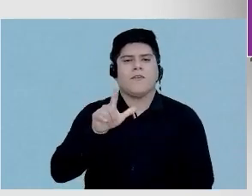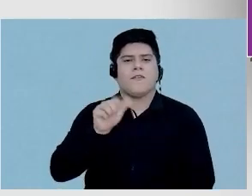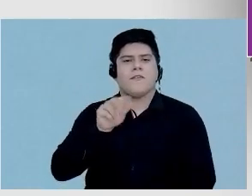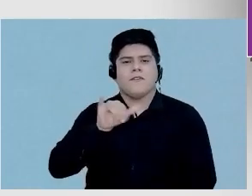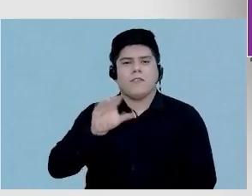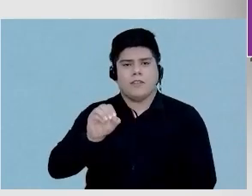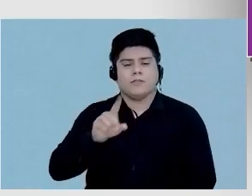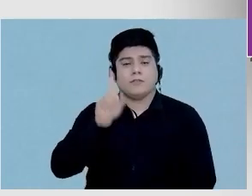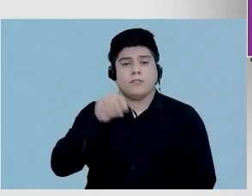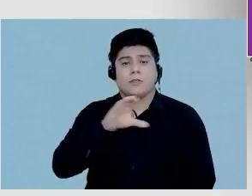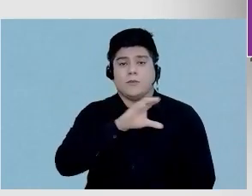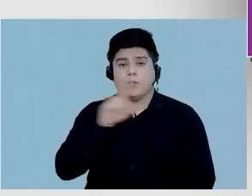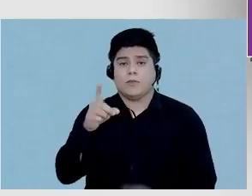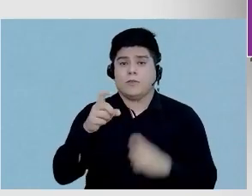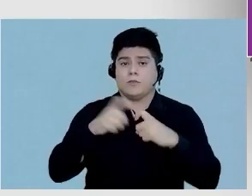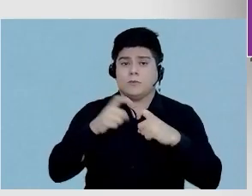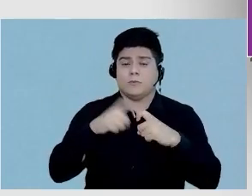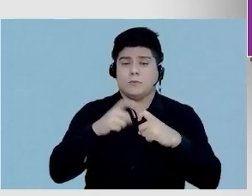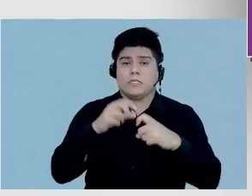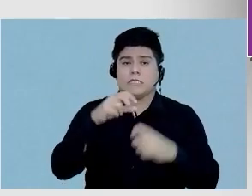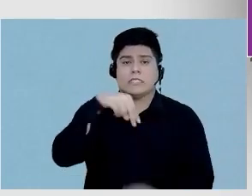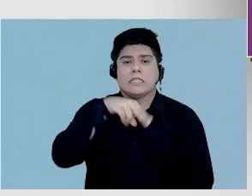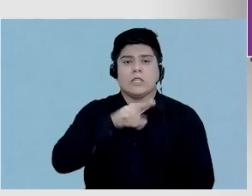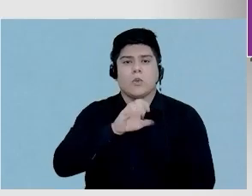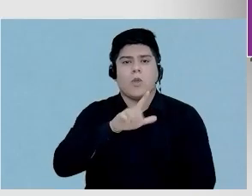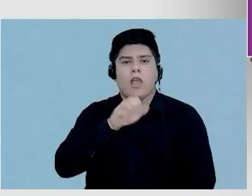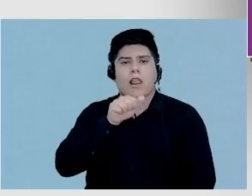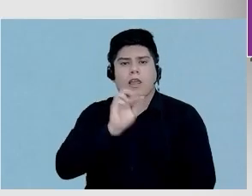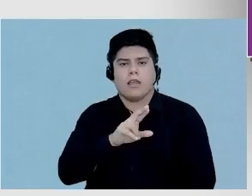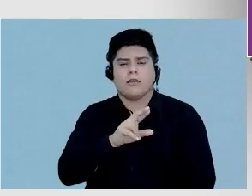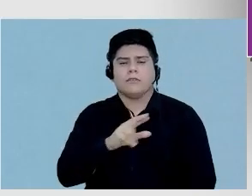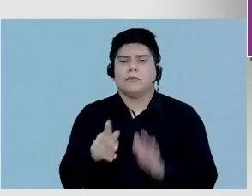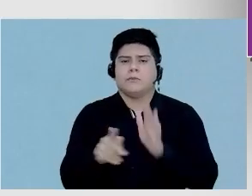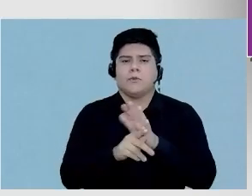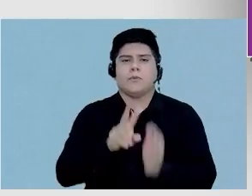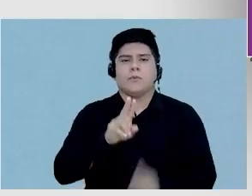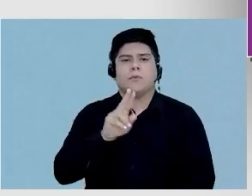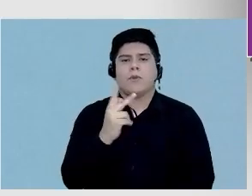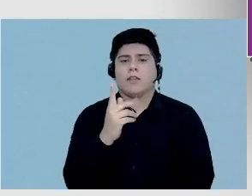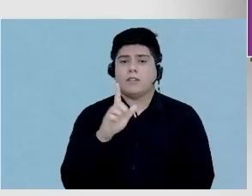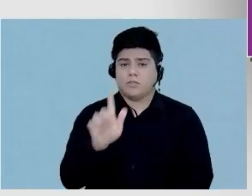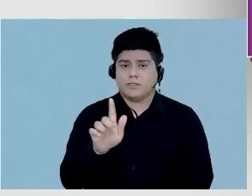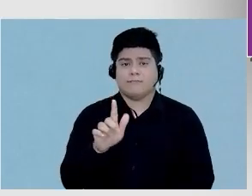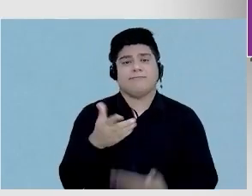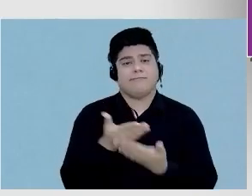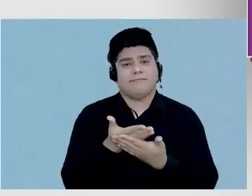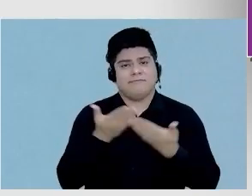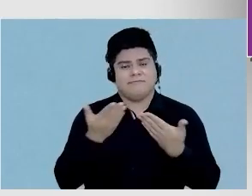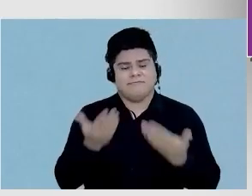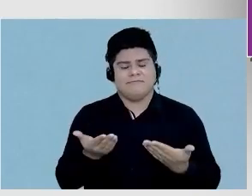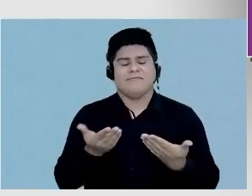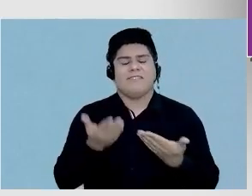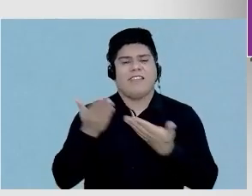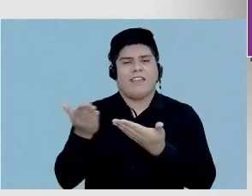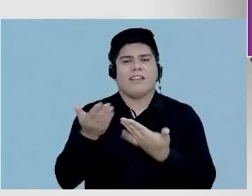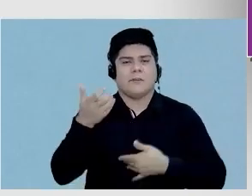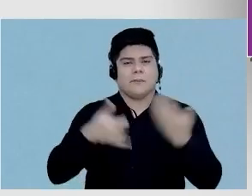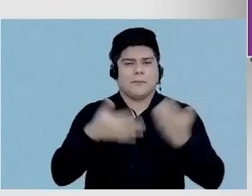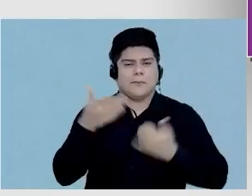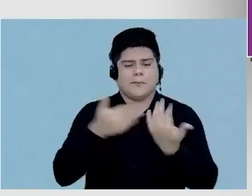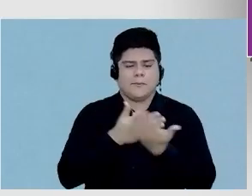coordenador de medicina nuclear da UHG, para que possa, então, fazer os seus comentários